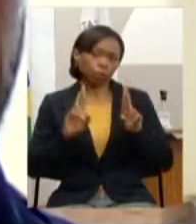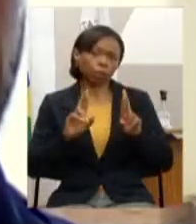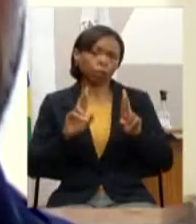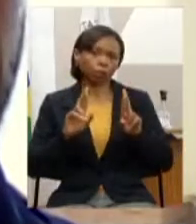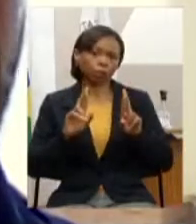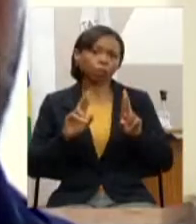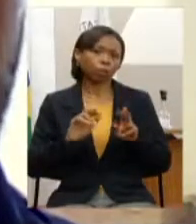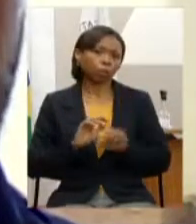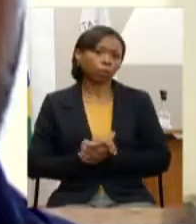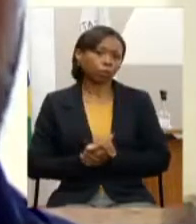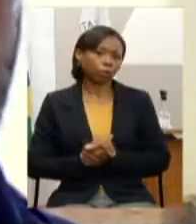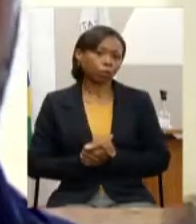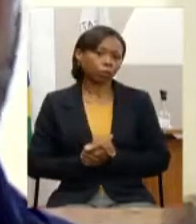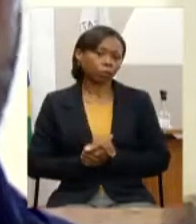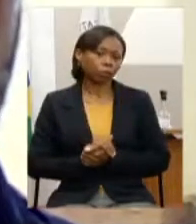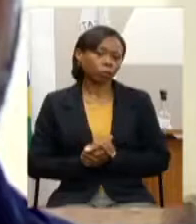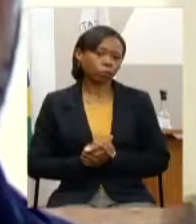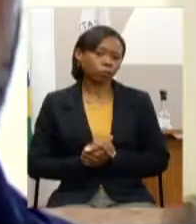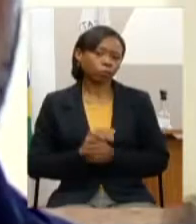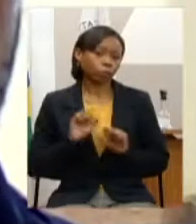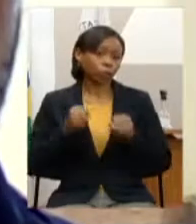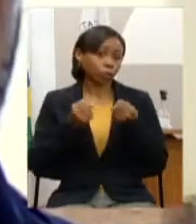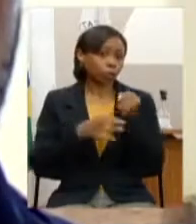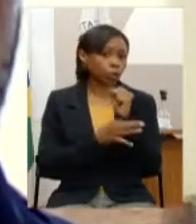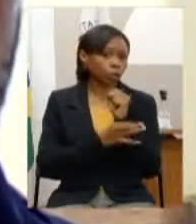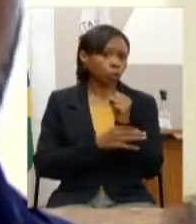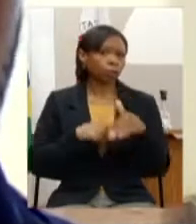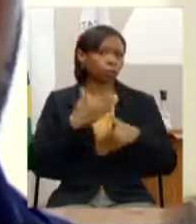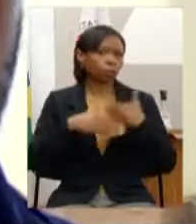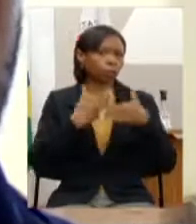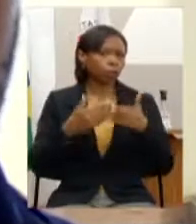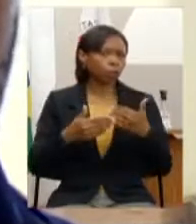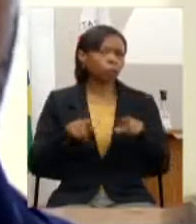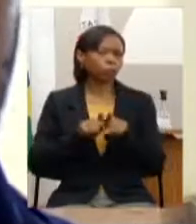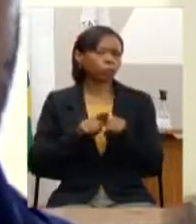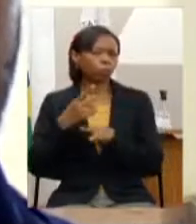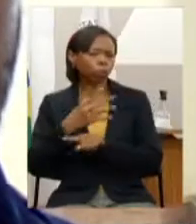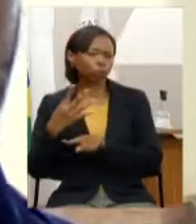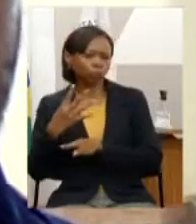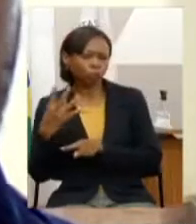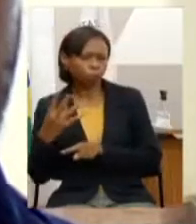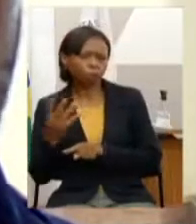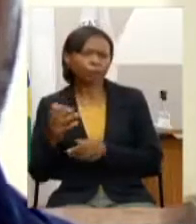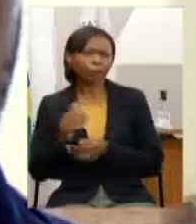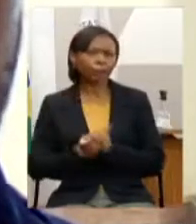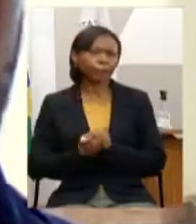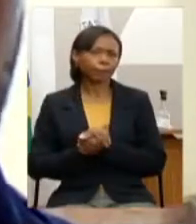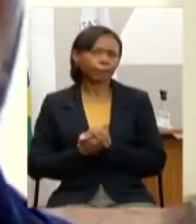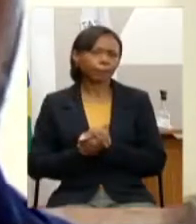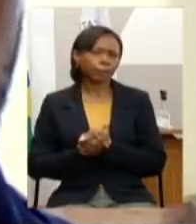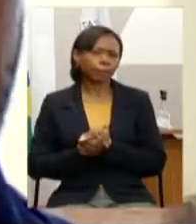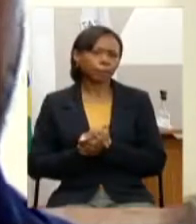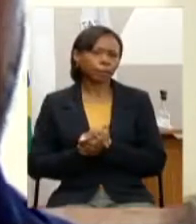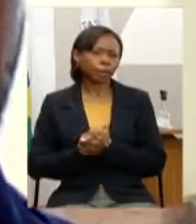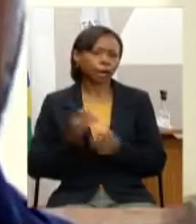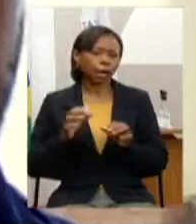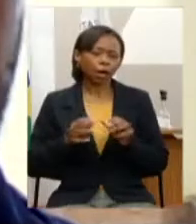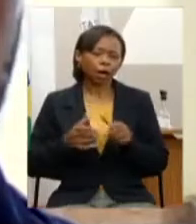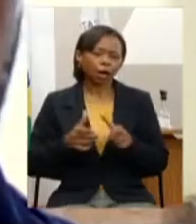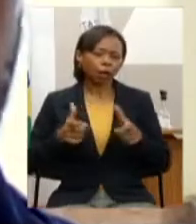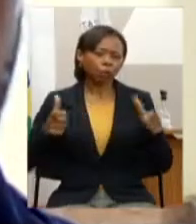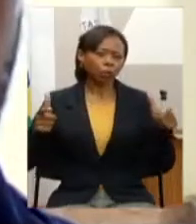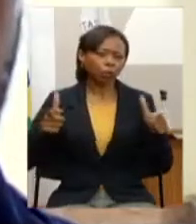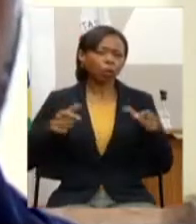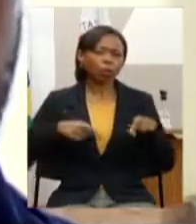defesa sanitário 42 segurança de alimentos 44 assistência e extensão rural 87 a